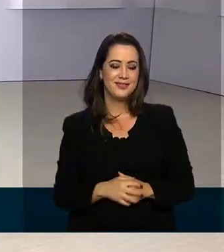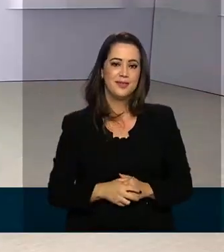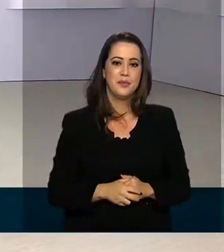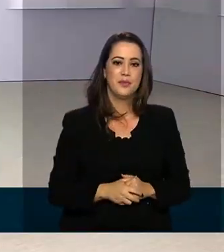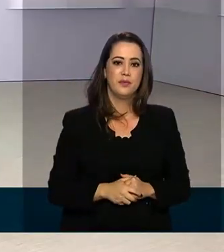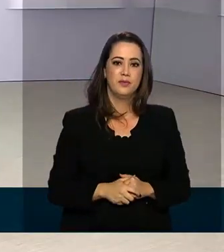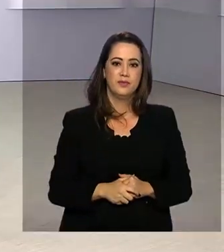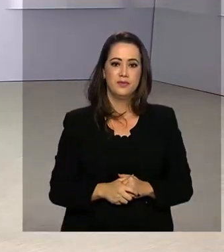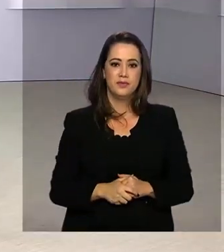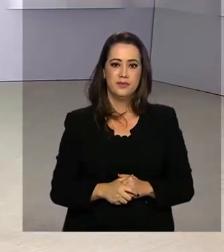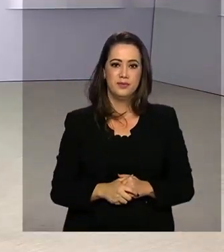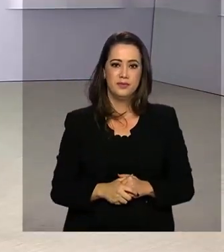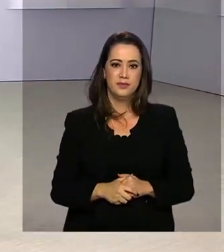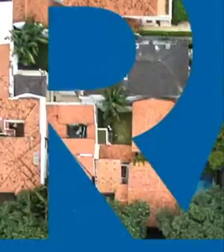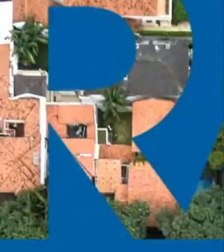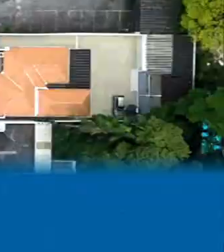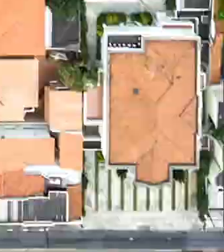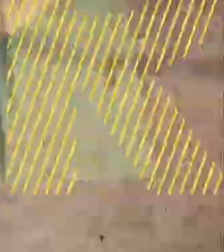próxima edição. Tchau!